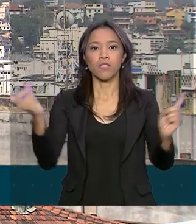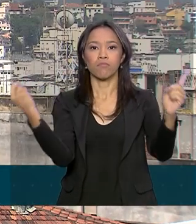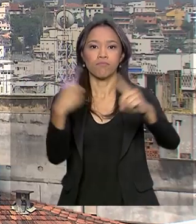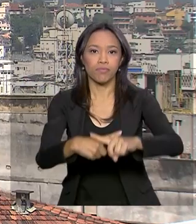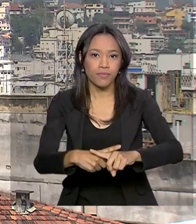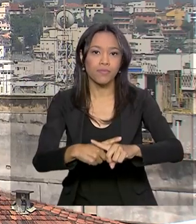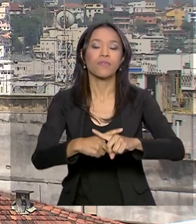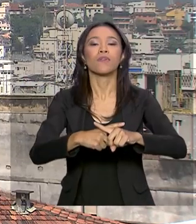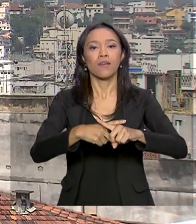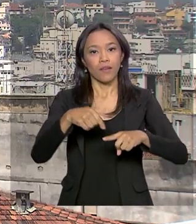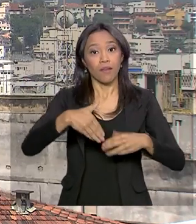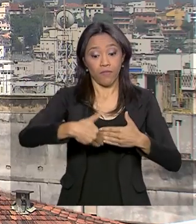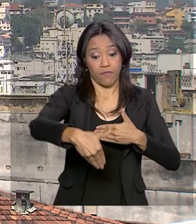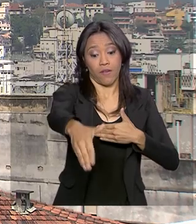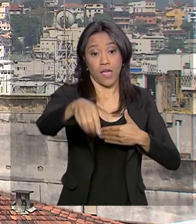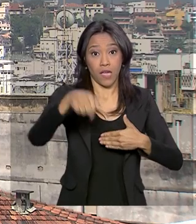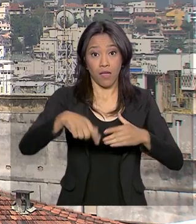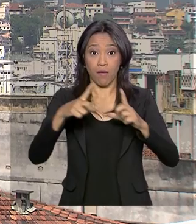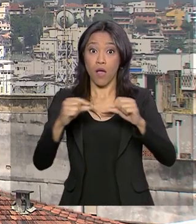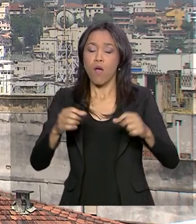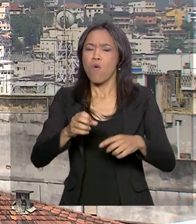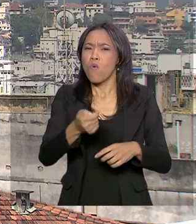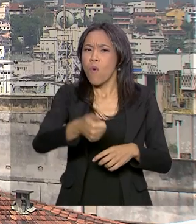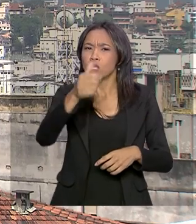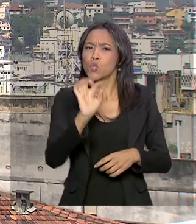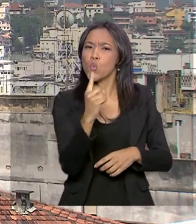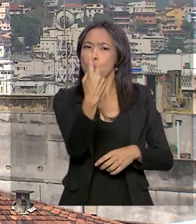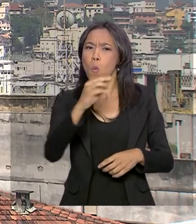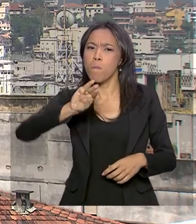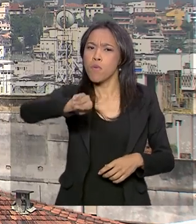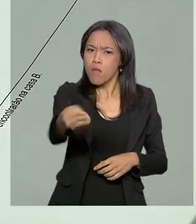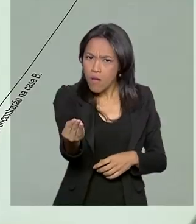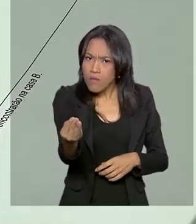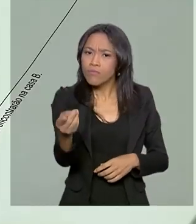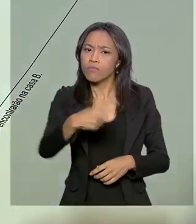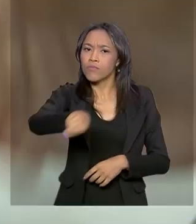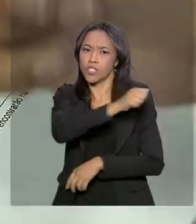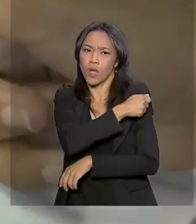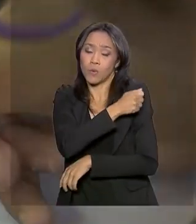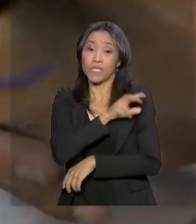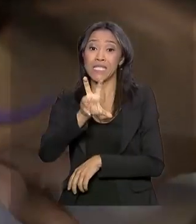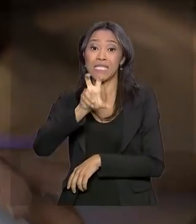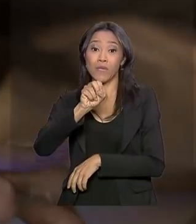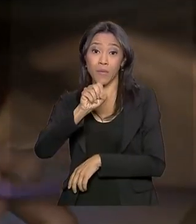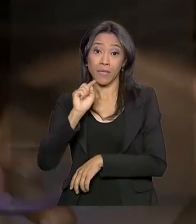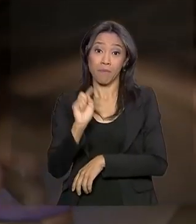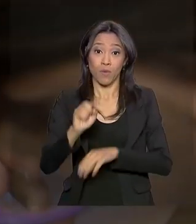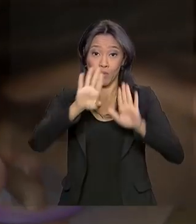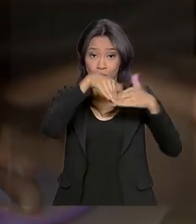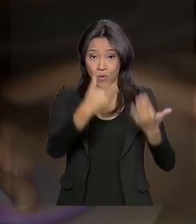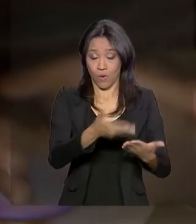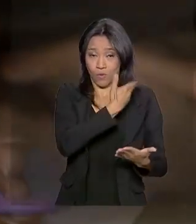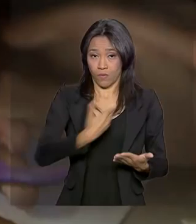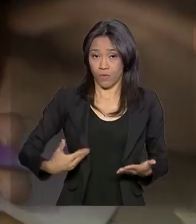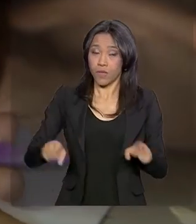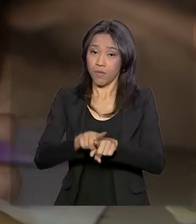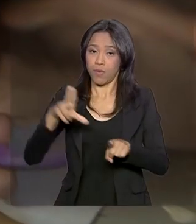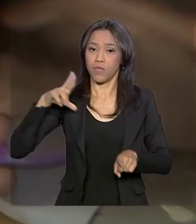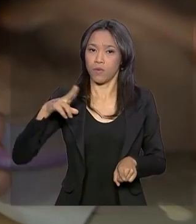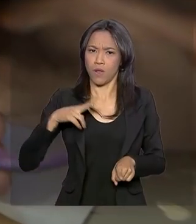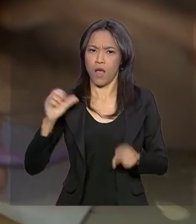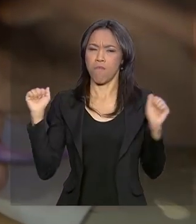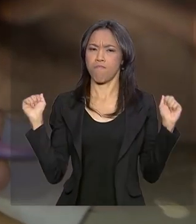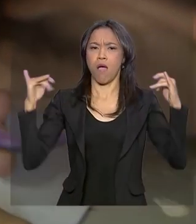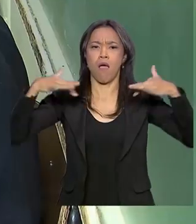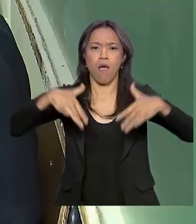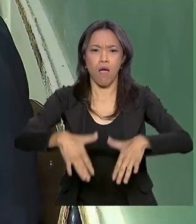reunir nesta segunda fase quase 1 milhão de alunos de 50 mil escolas públicas e privadas de todo o país. Os alunos devem chegar